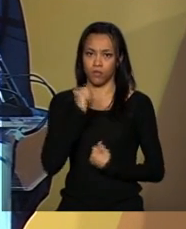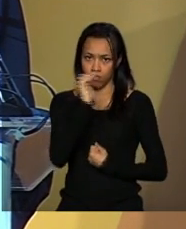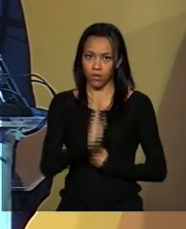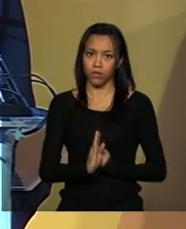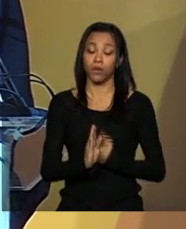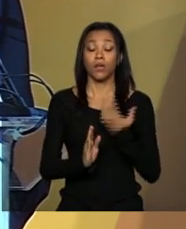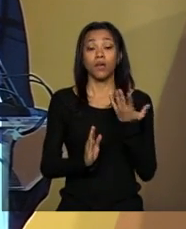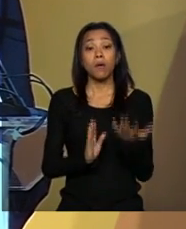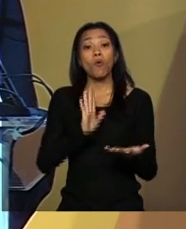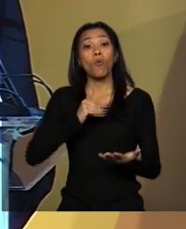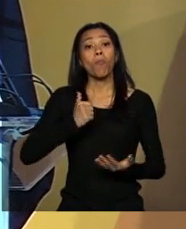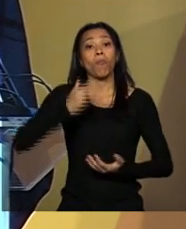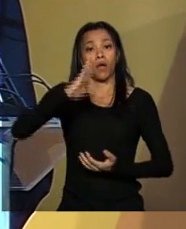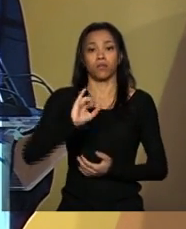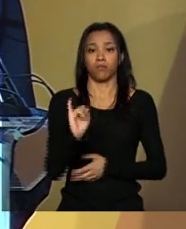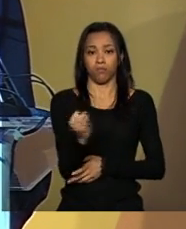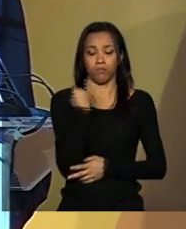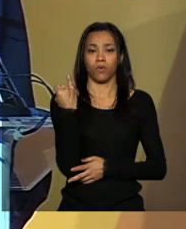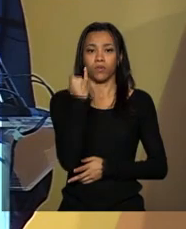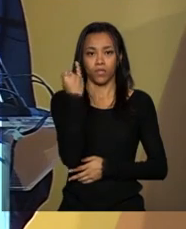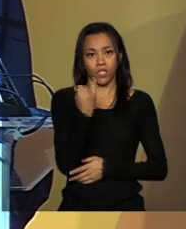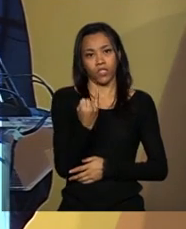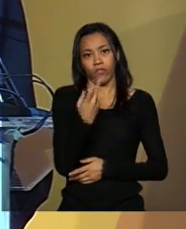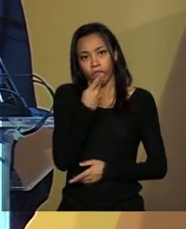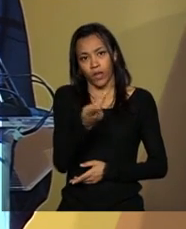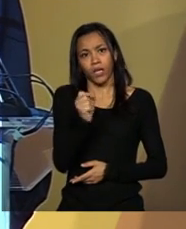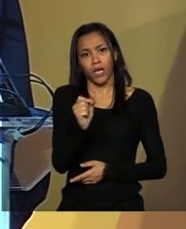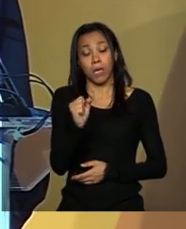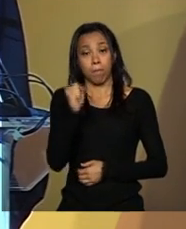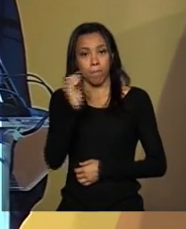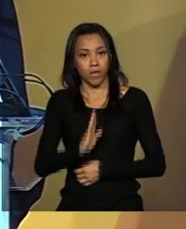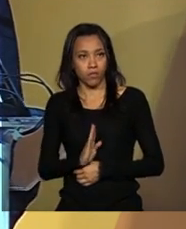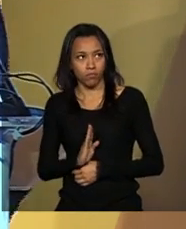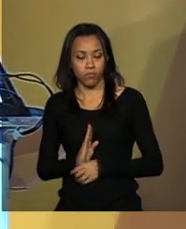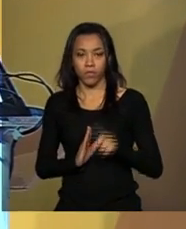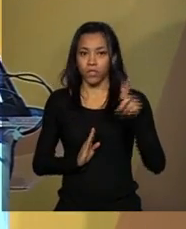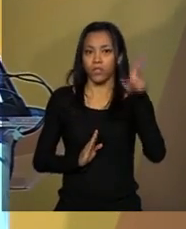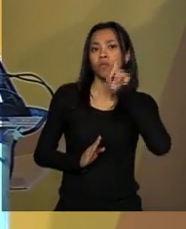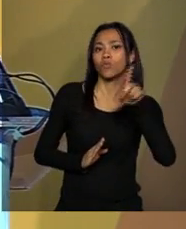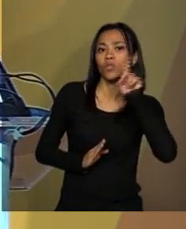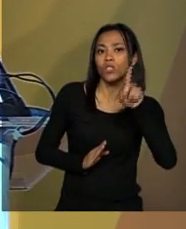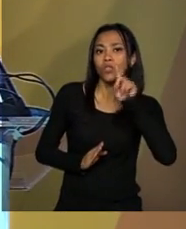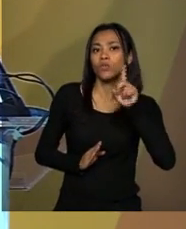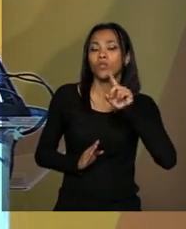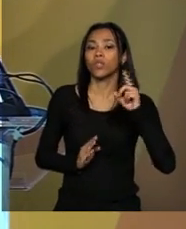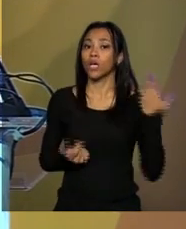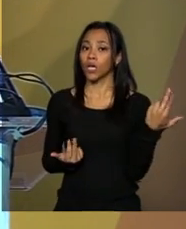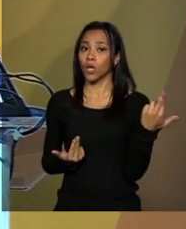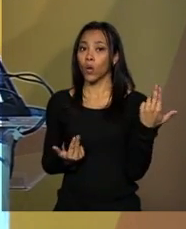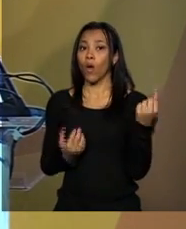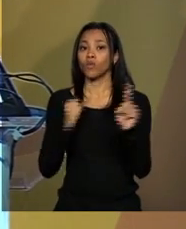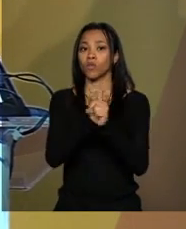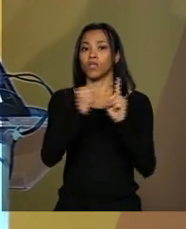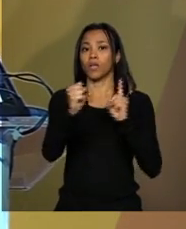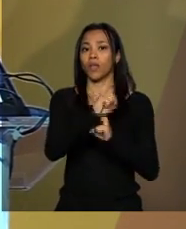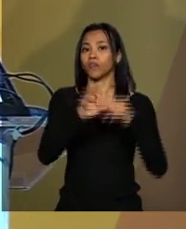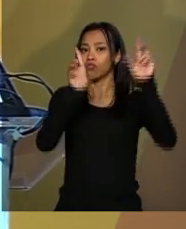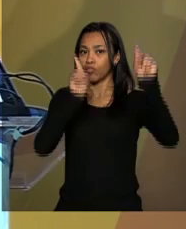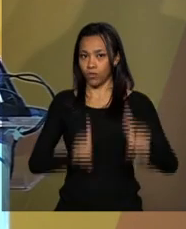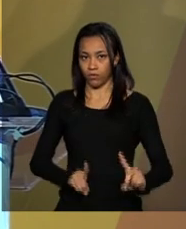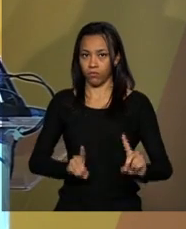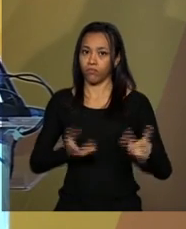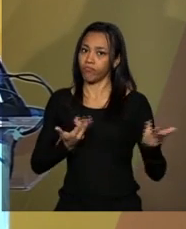considerar que nós, Brasil e Estados Unidos, somos sociedades democráticas, com